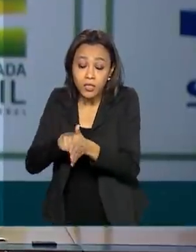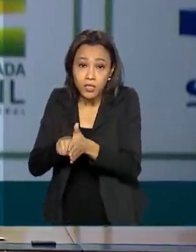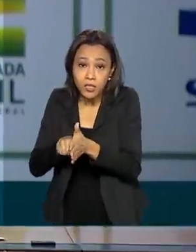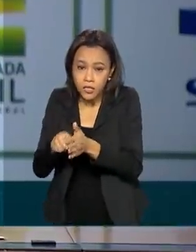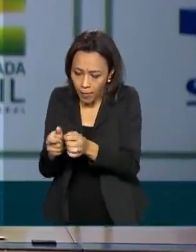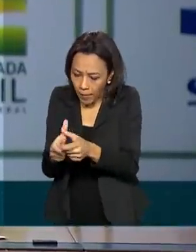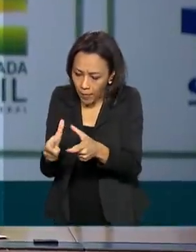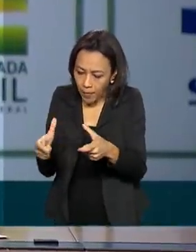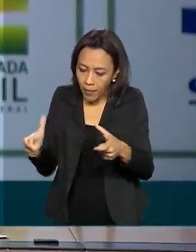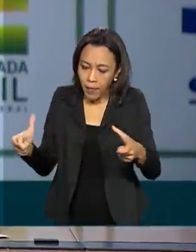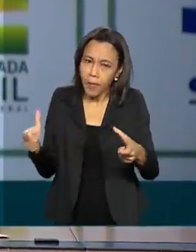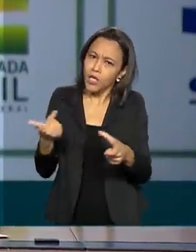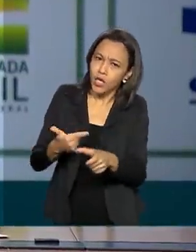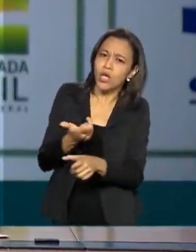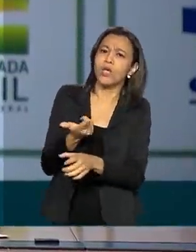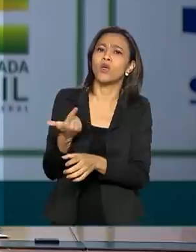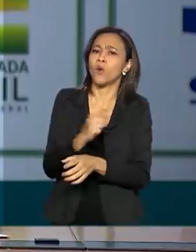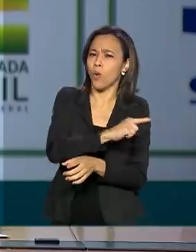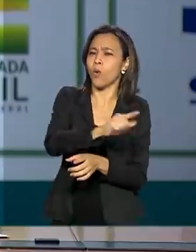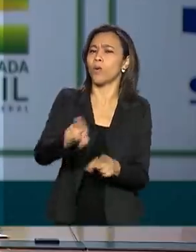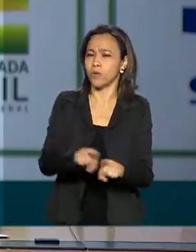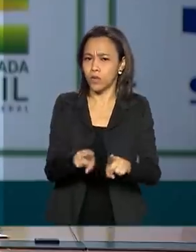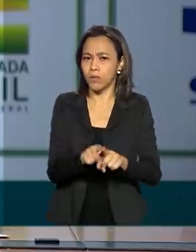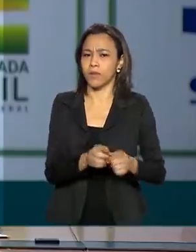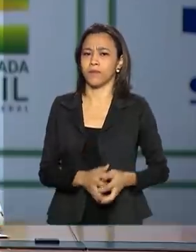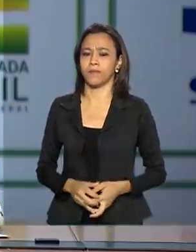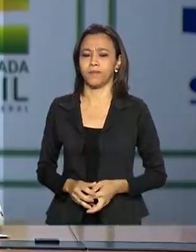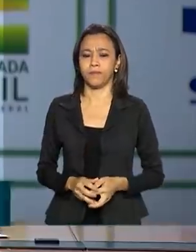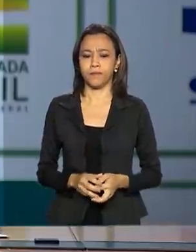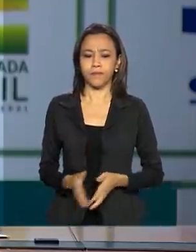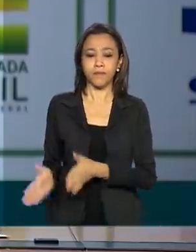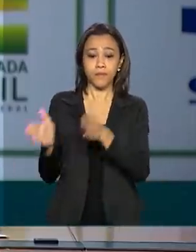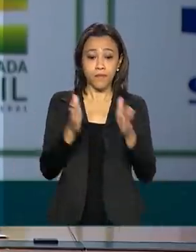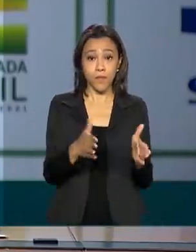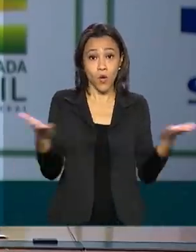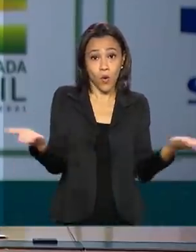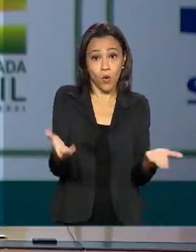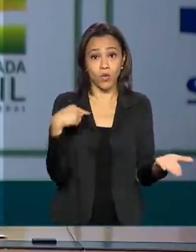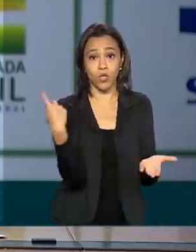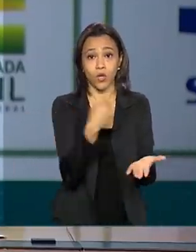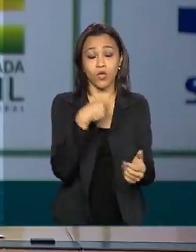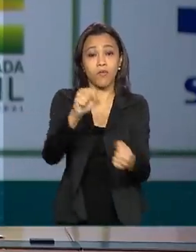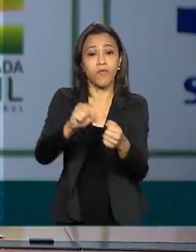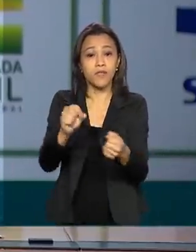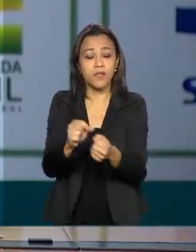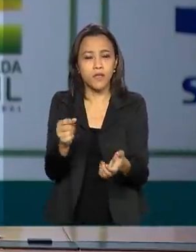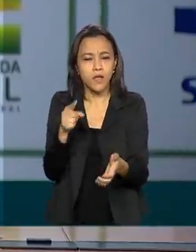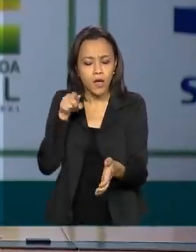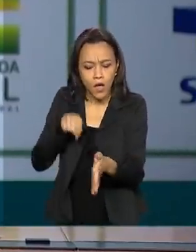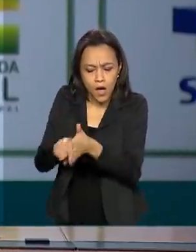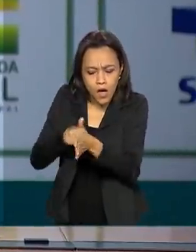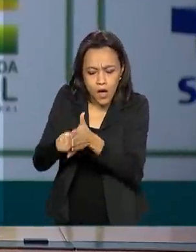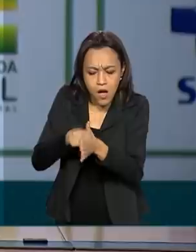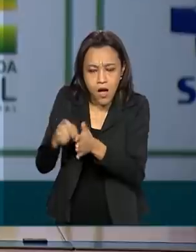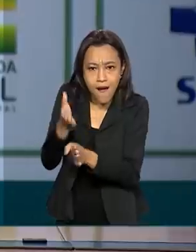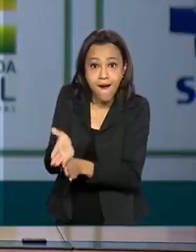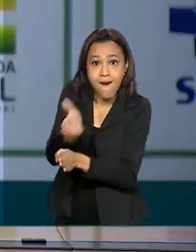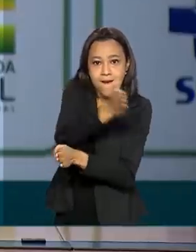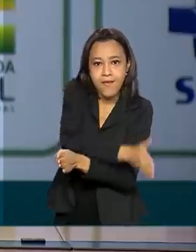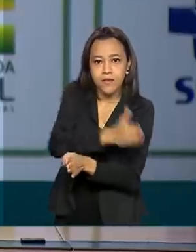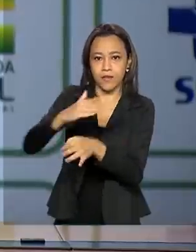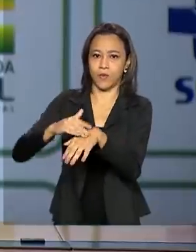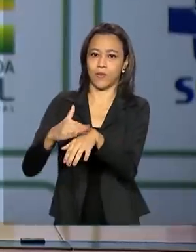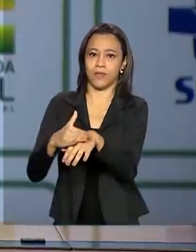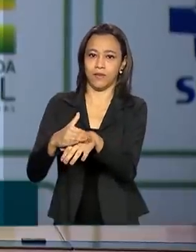formas de diagnóstico. Nós hoje estamos fazendo o diagnóstico mais precoce dessa